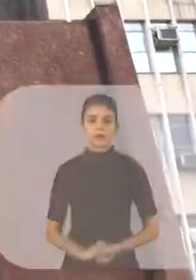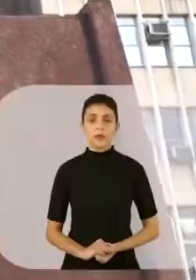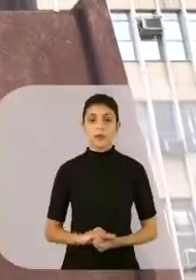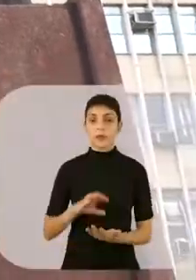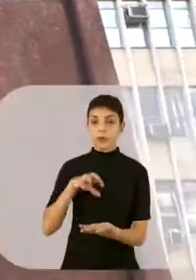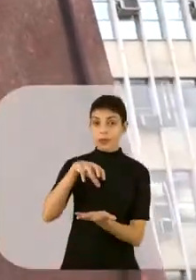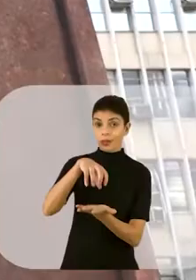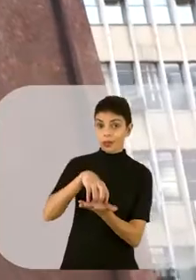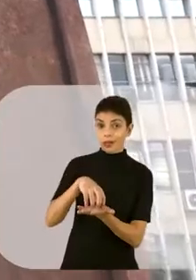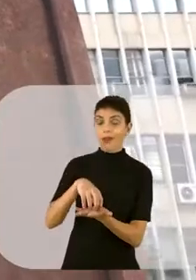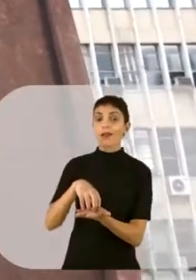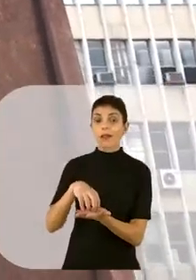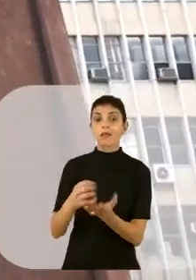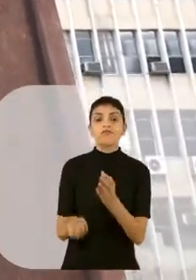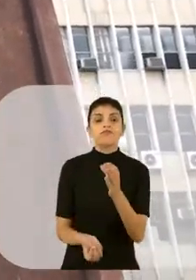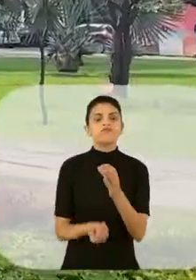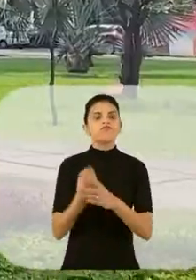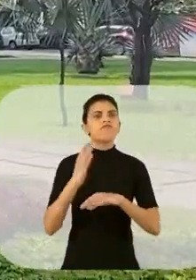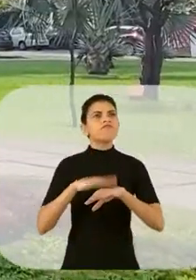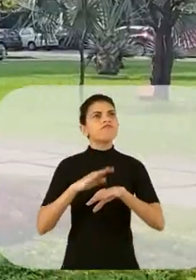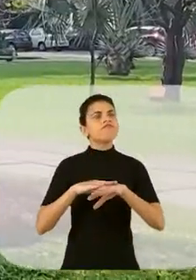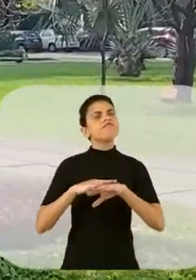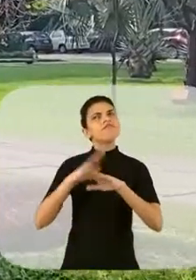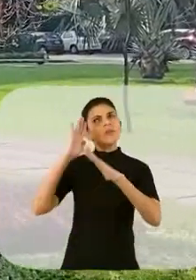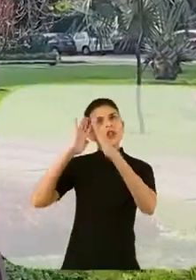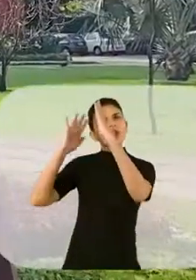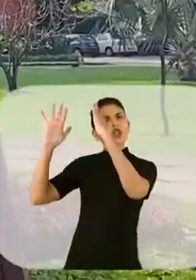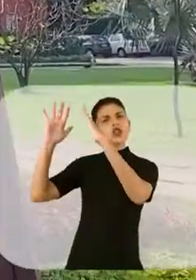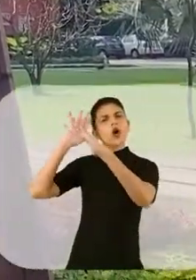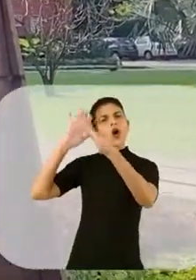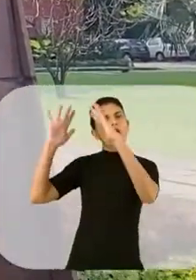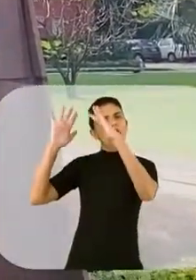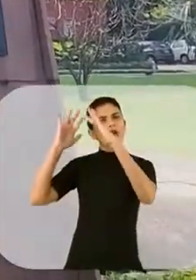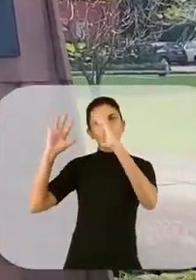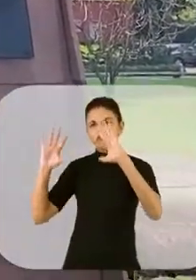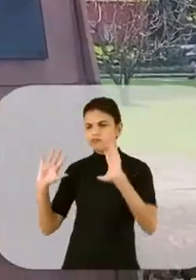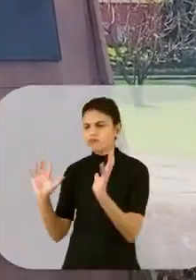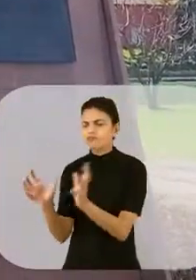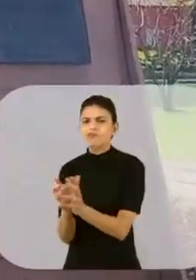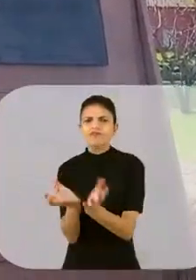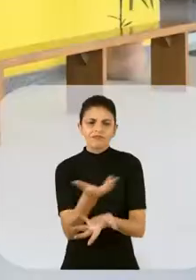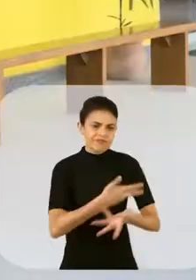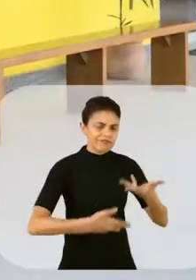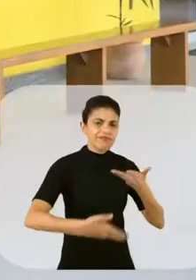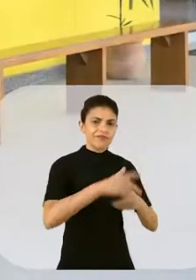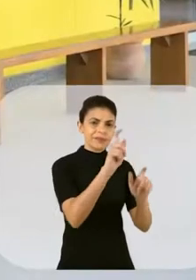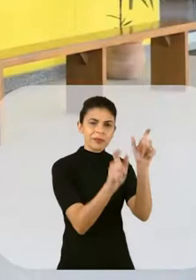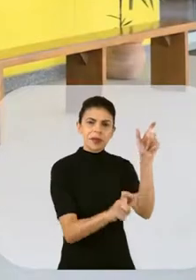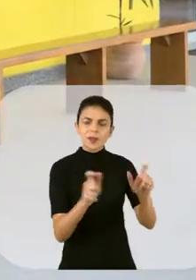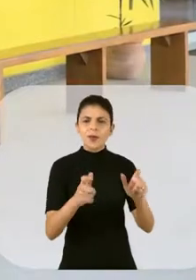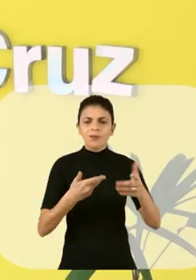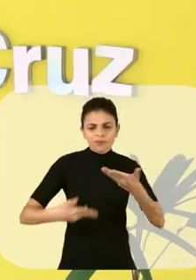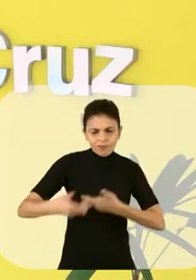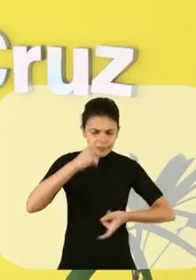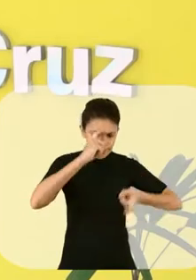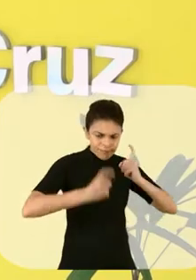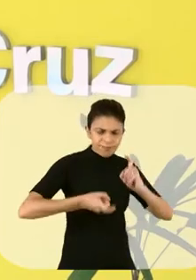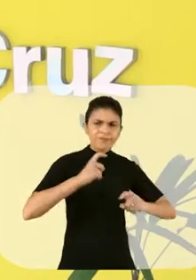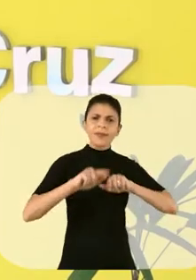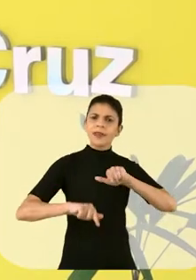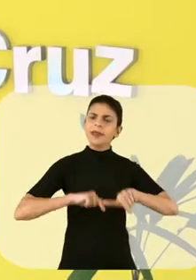O campus nasceu de um sonho, um sonho que foi muito coletivo, de estar trabalhando com